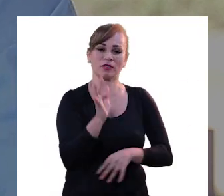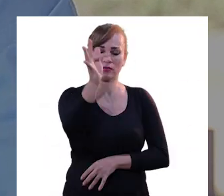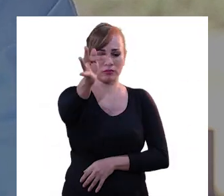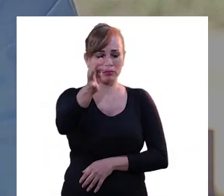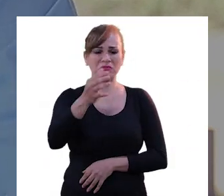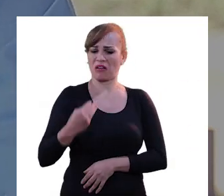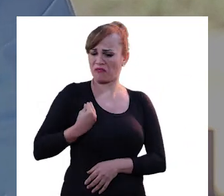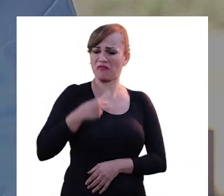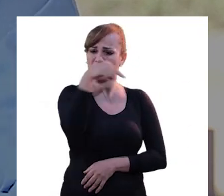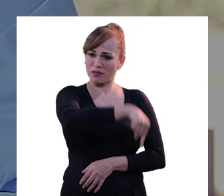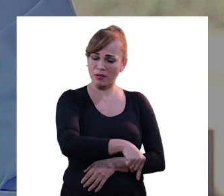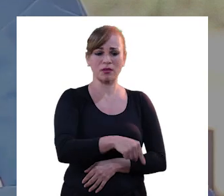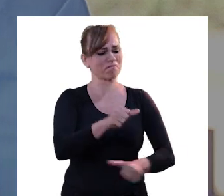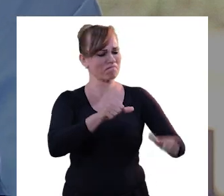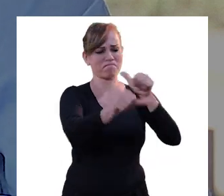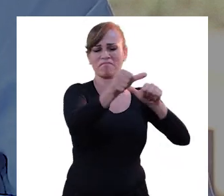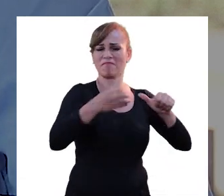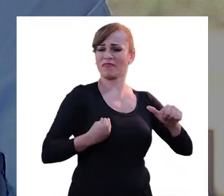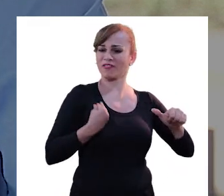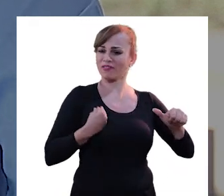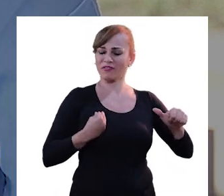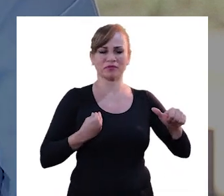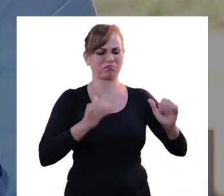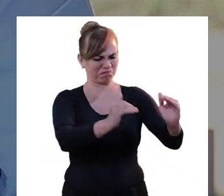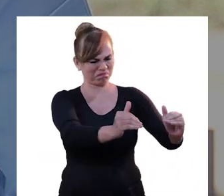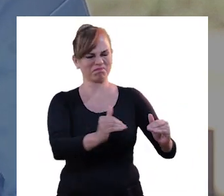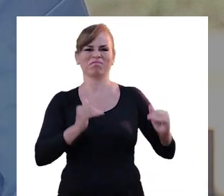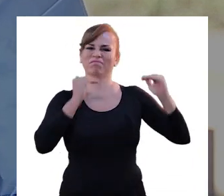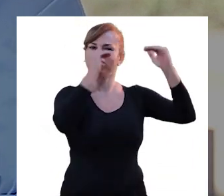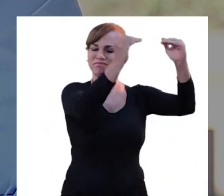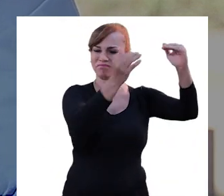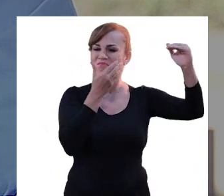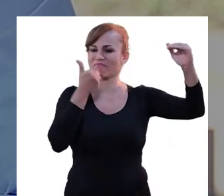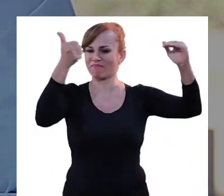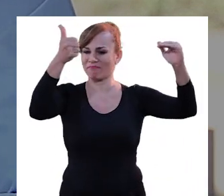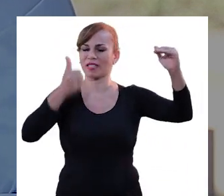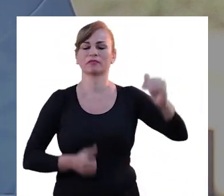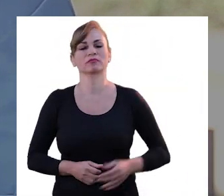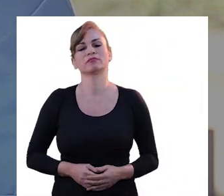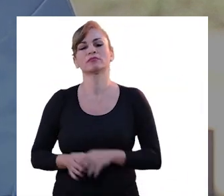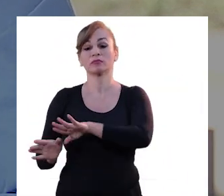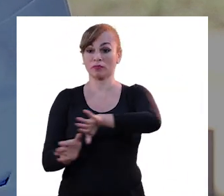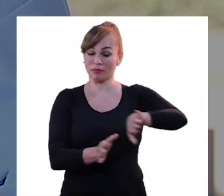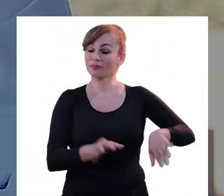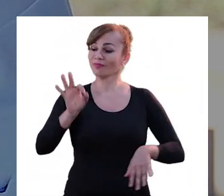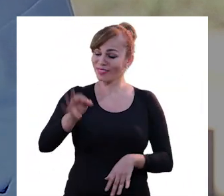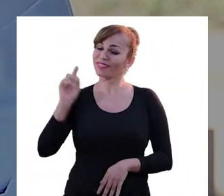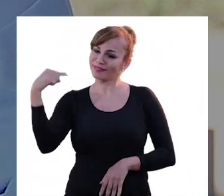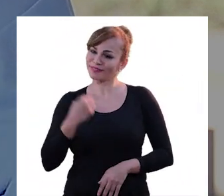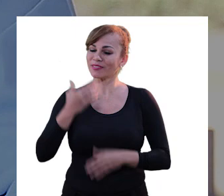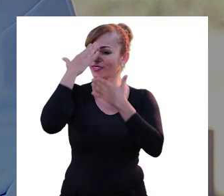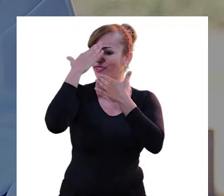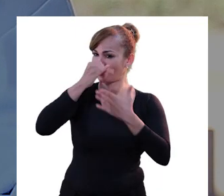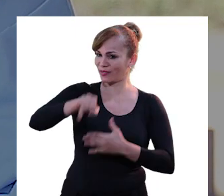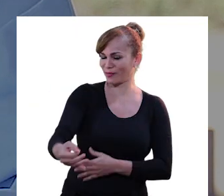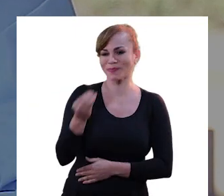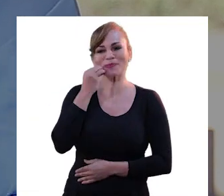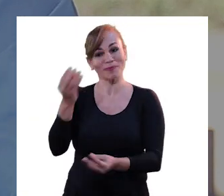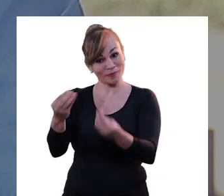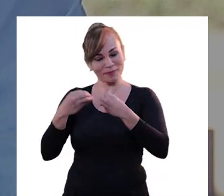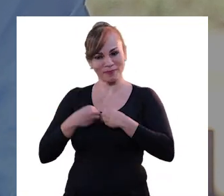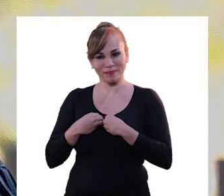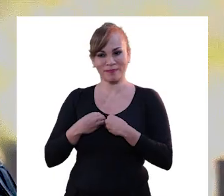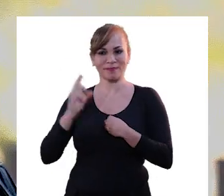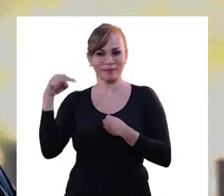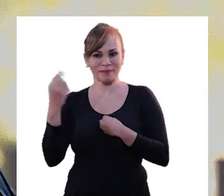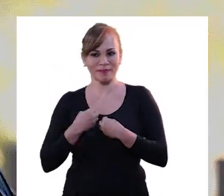bom te conhecer. E conhecer a Fazenda Futuro, essas pessoas que estão aqui tendo suas vidas transformadas e saindo de um patamar para um outro